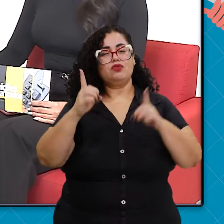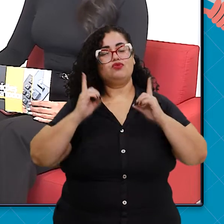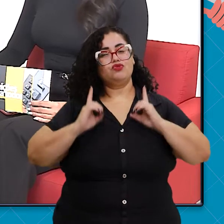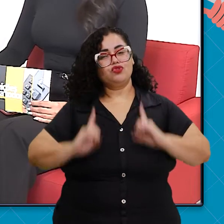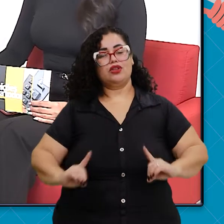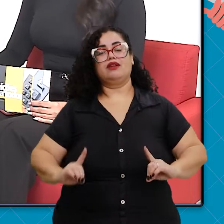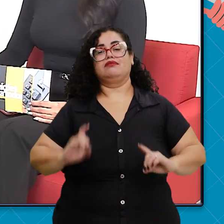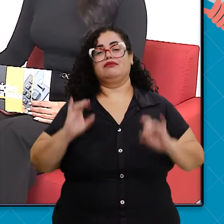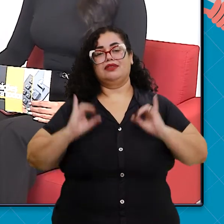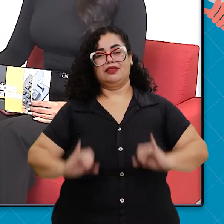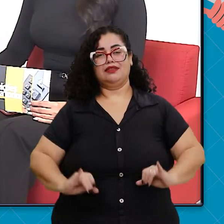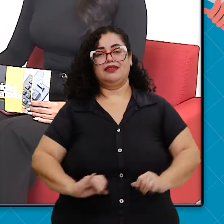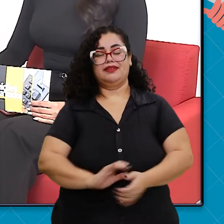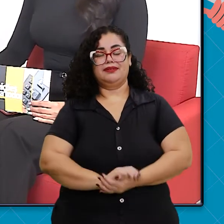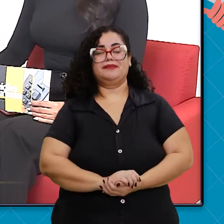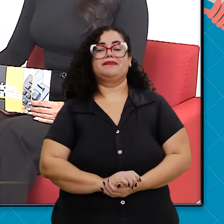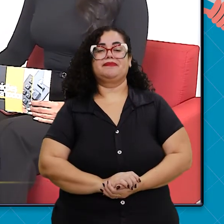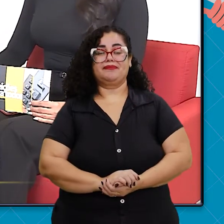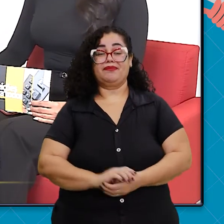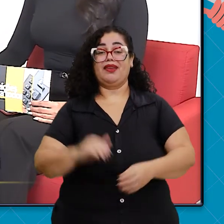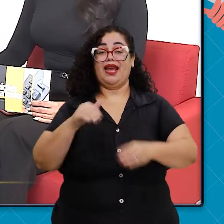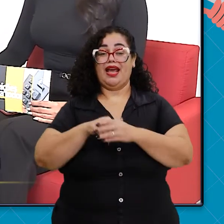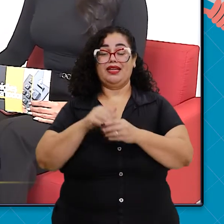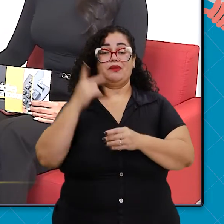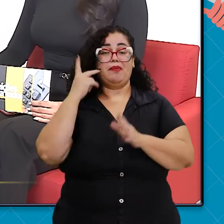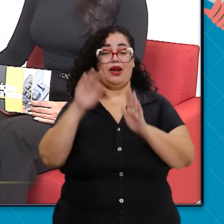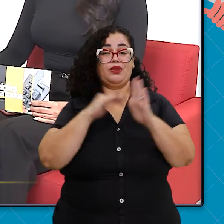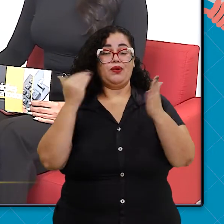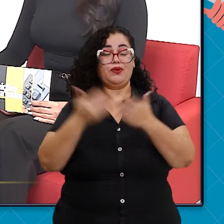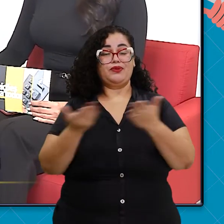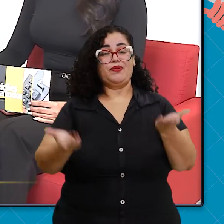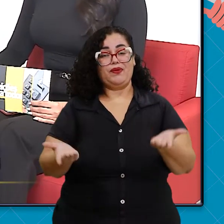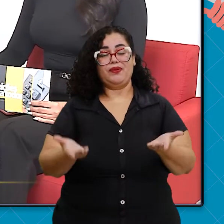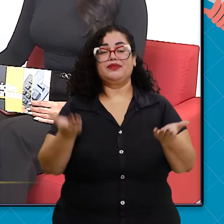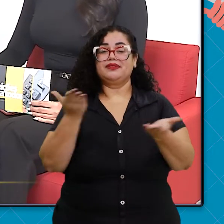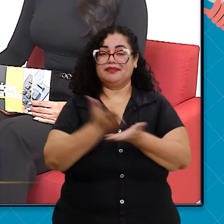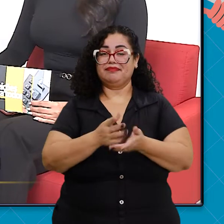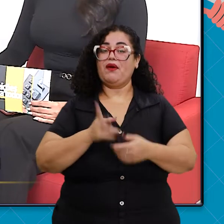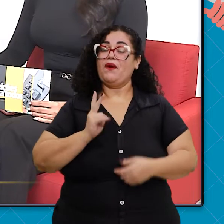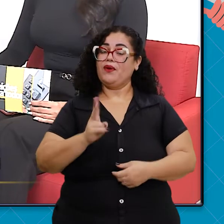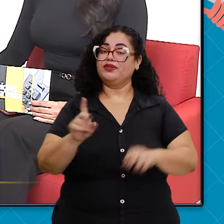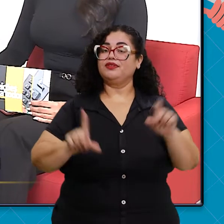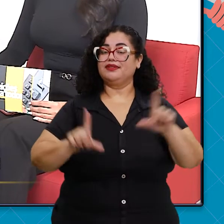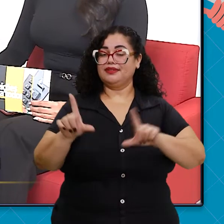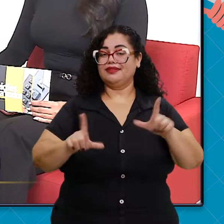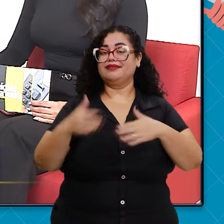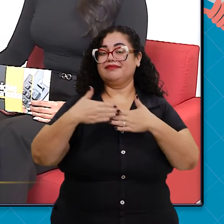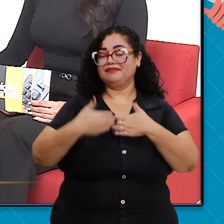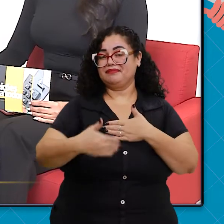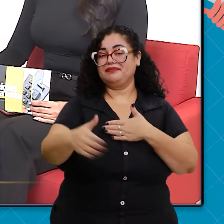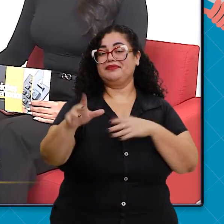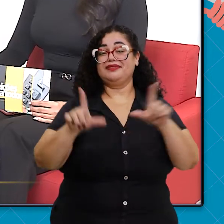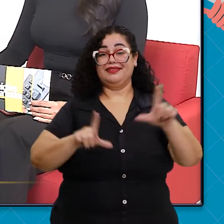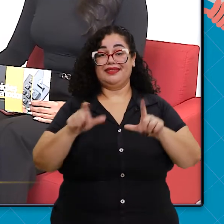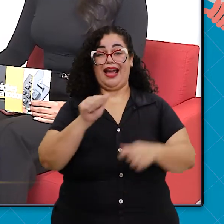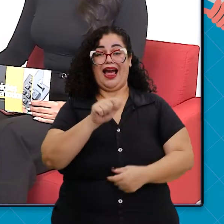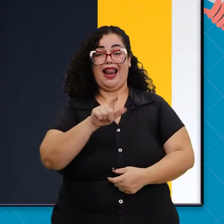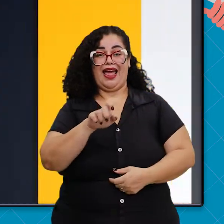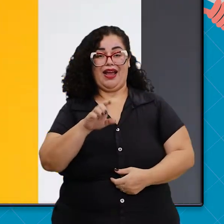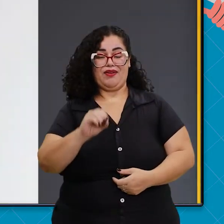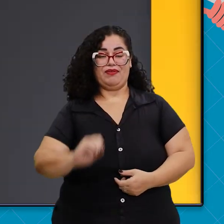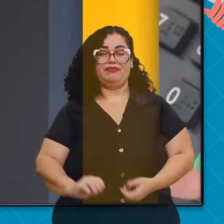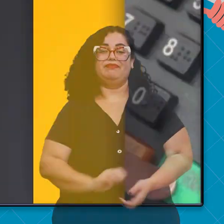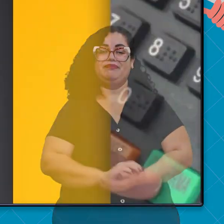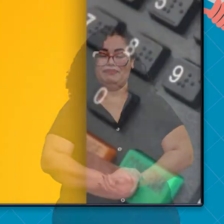cidadania. O Eleições para Todos de hoje fica por aqui. Continue acompanhando a programação da TV ALEGO.